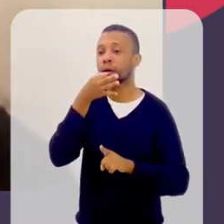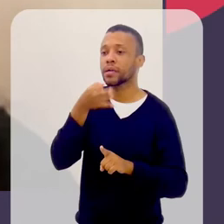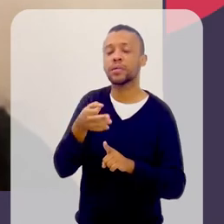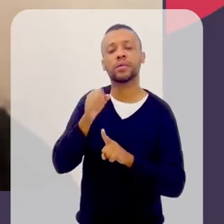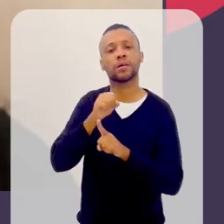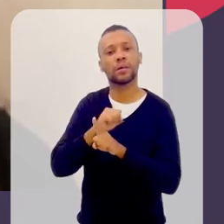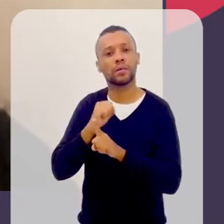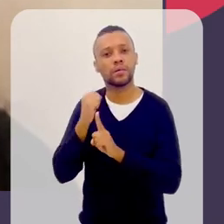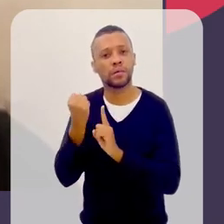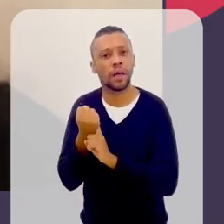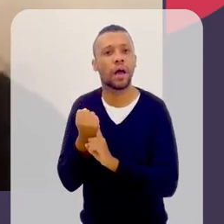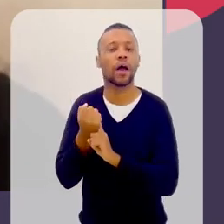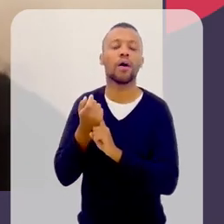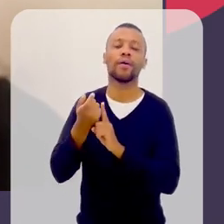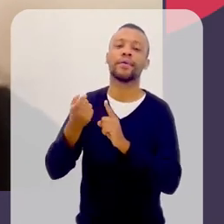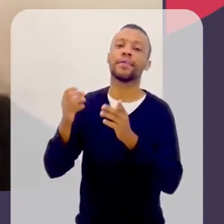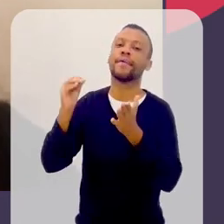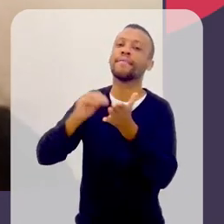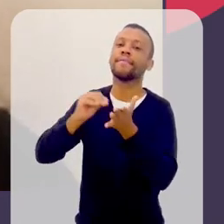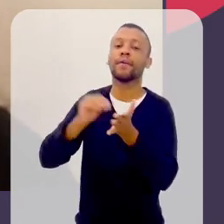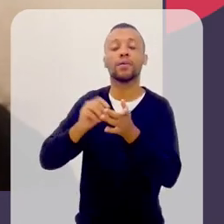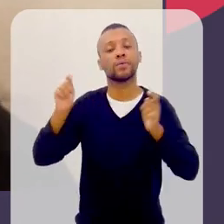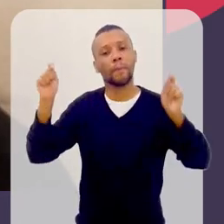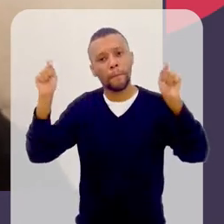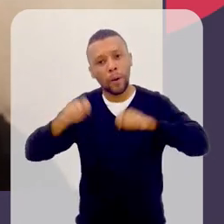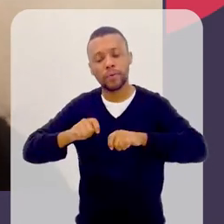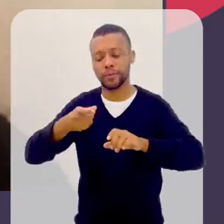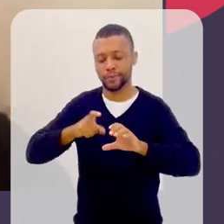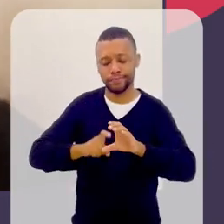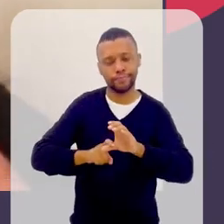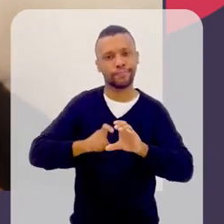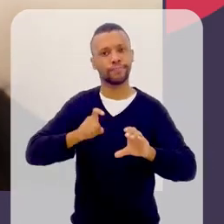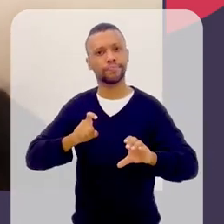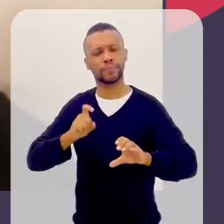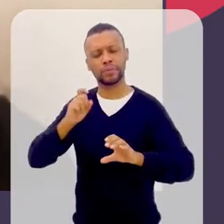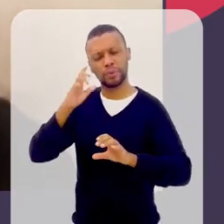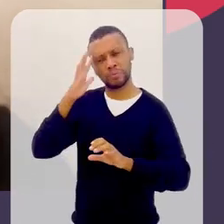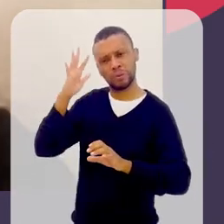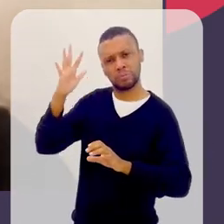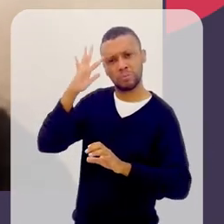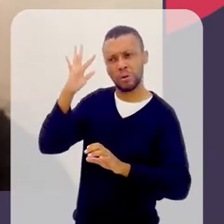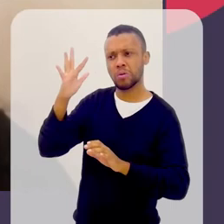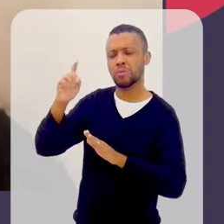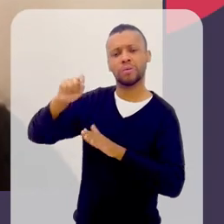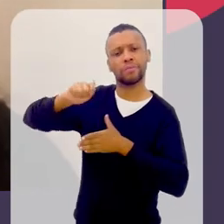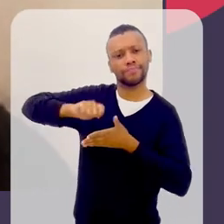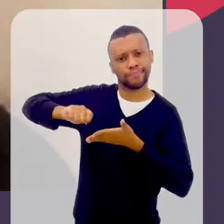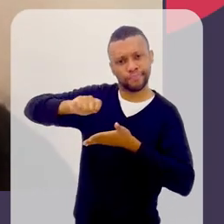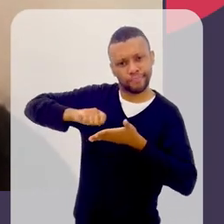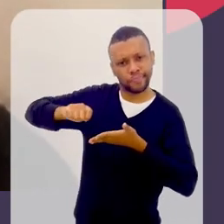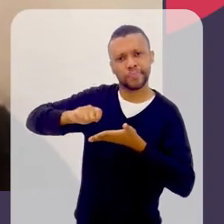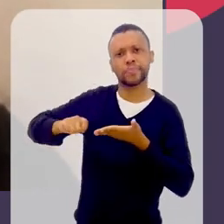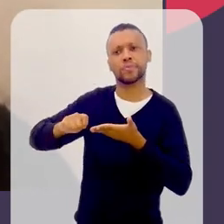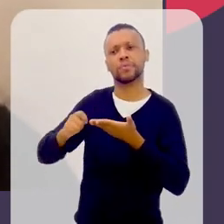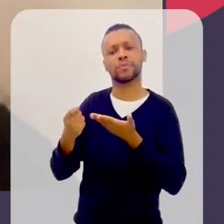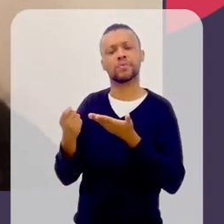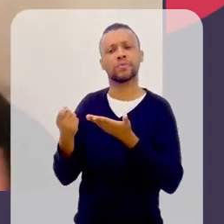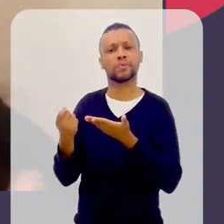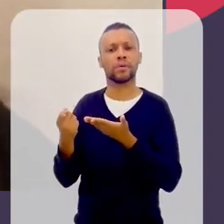social, né? Da impossibilidade de exercer sua autonomia intelectual através das letras. Elas,